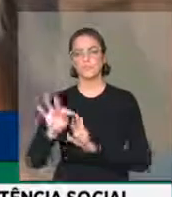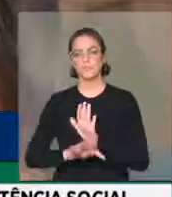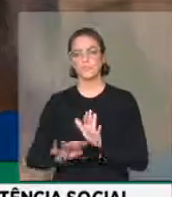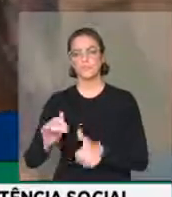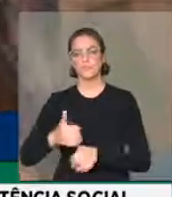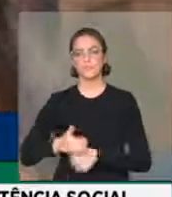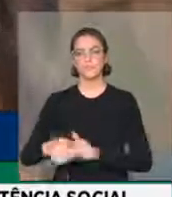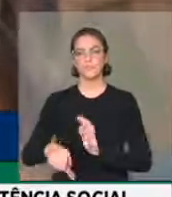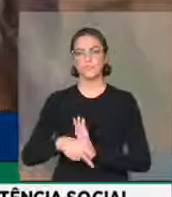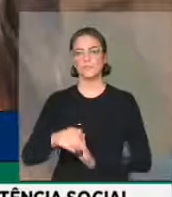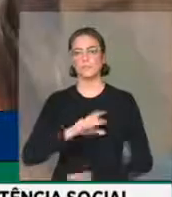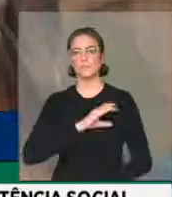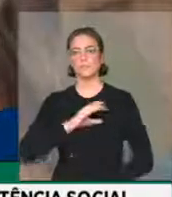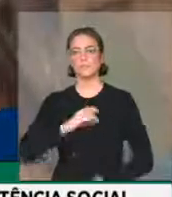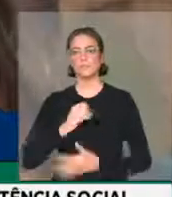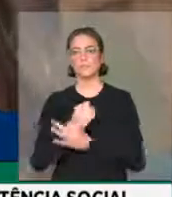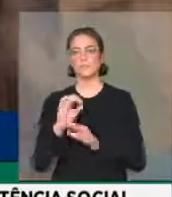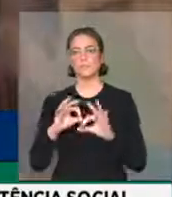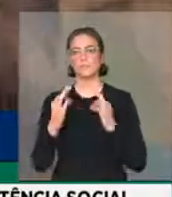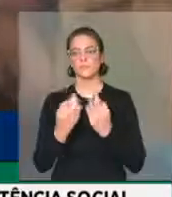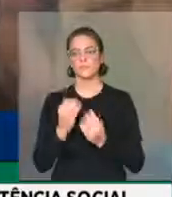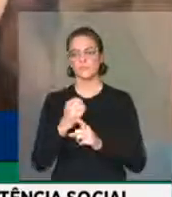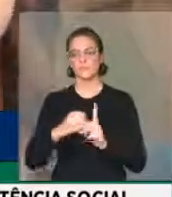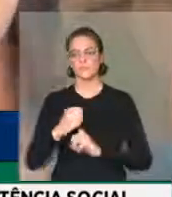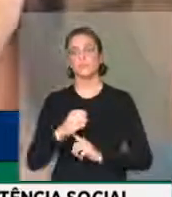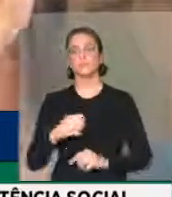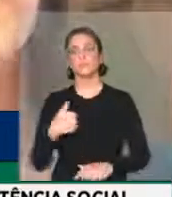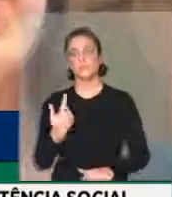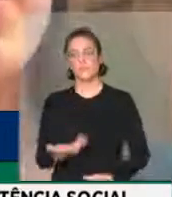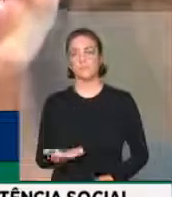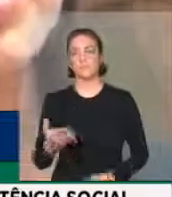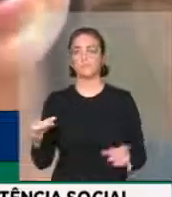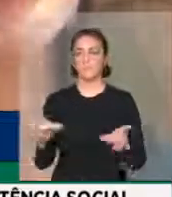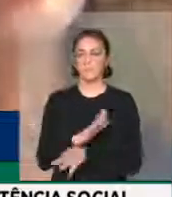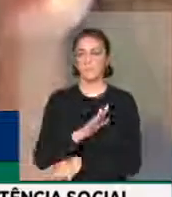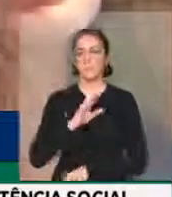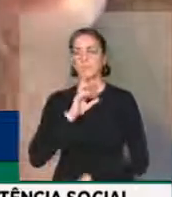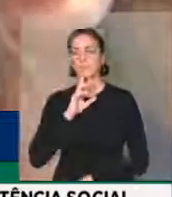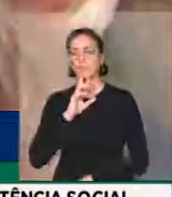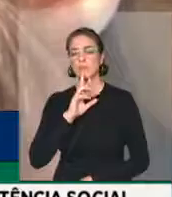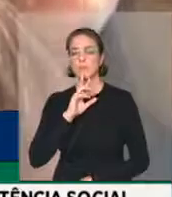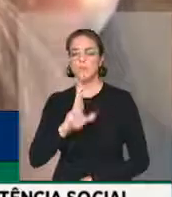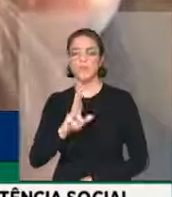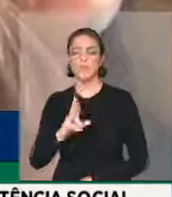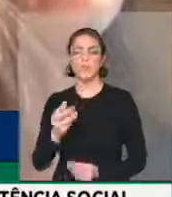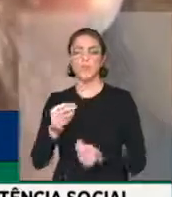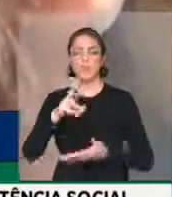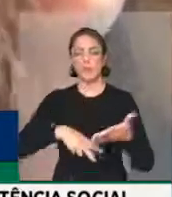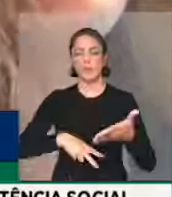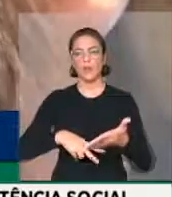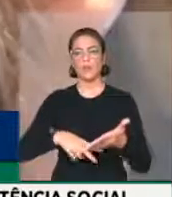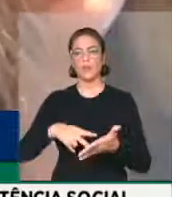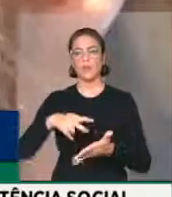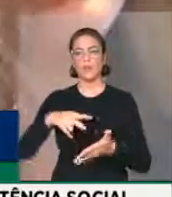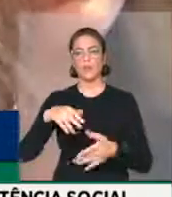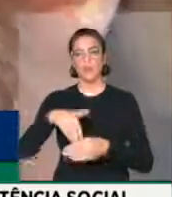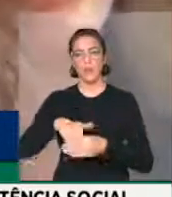oferecido pela Comissão de Seguridade Social e Família. Esse é o voto, presidente, e nós temos aqui o substitutivo.